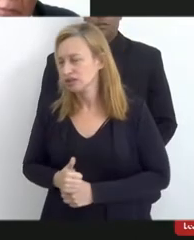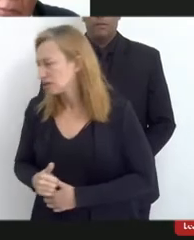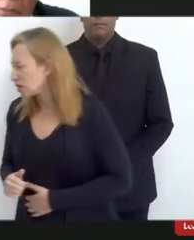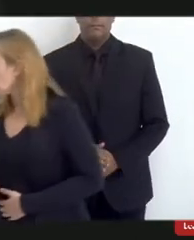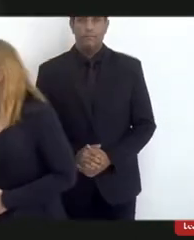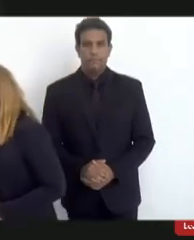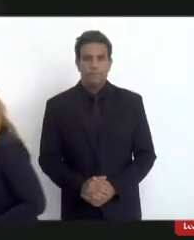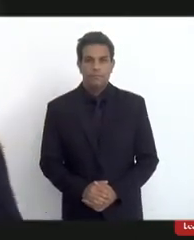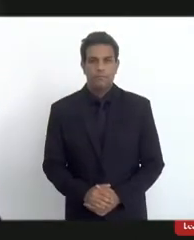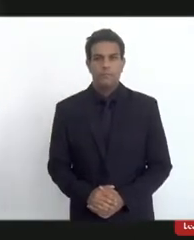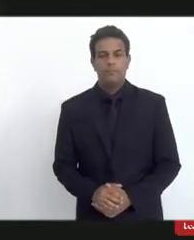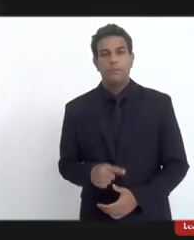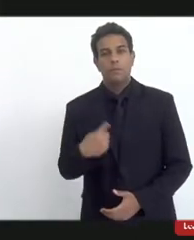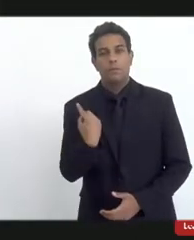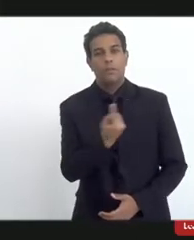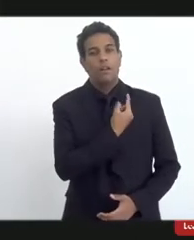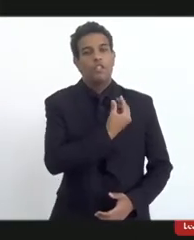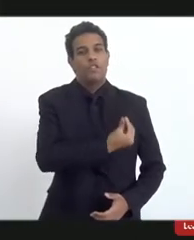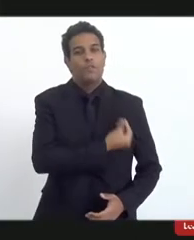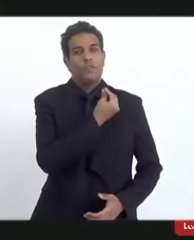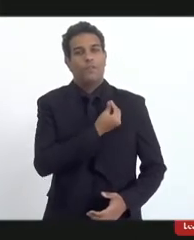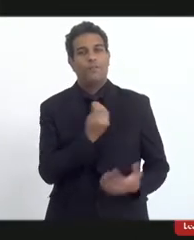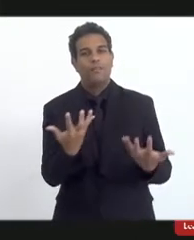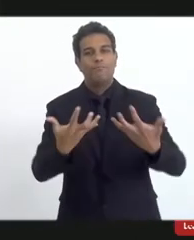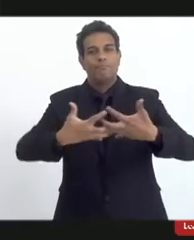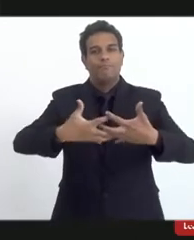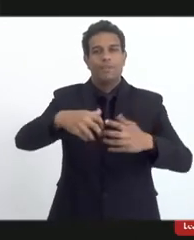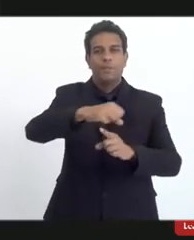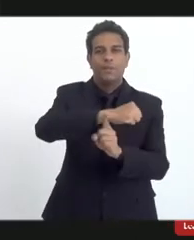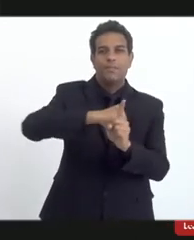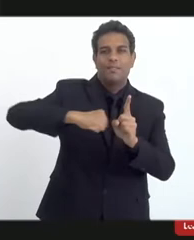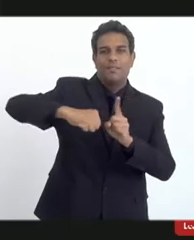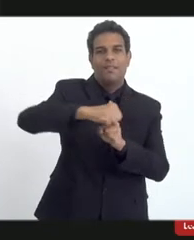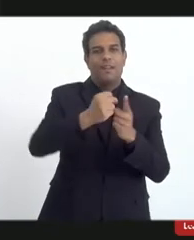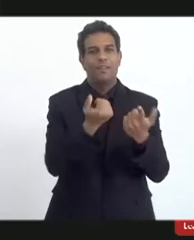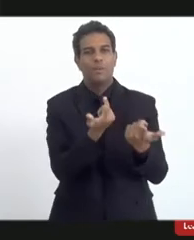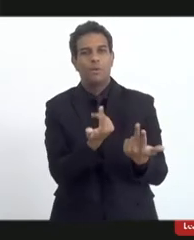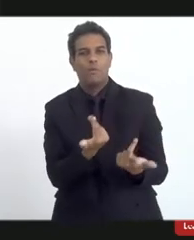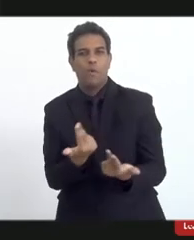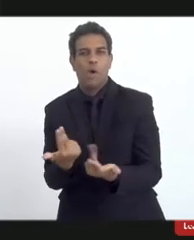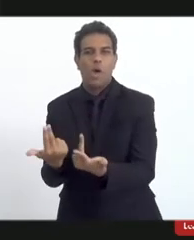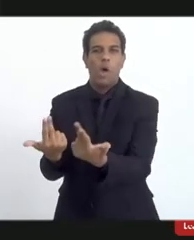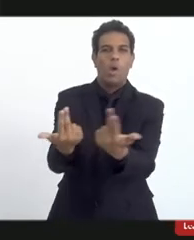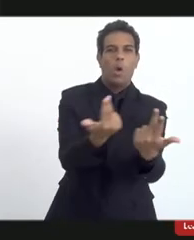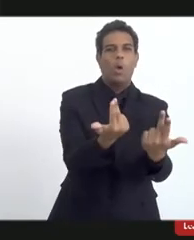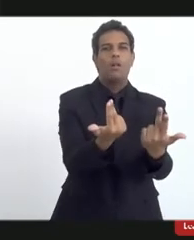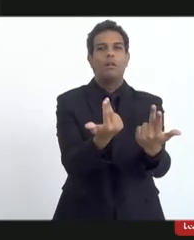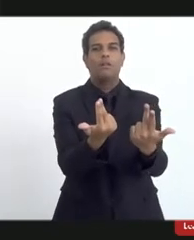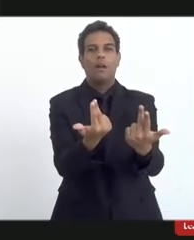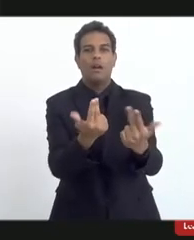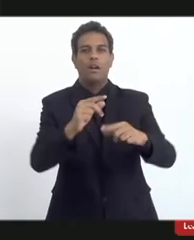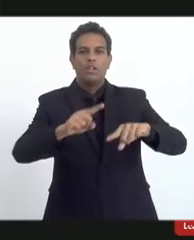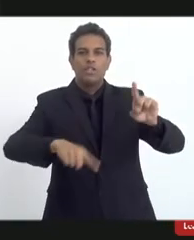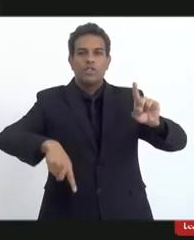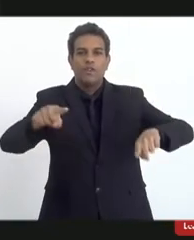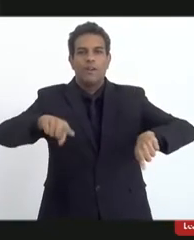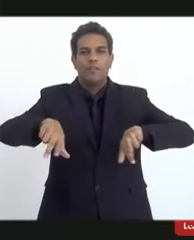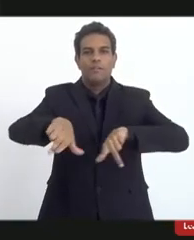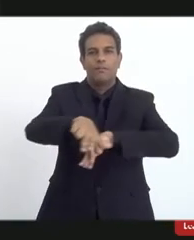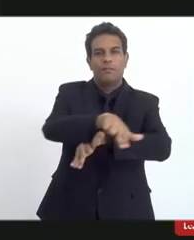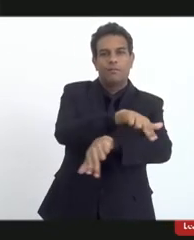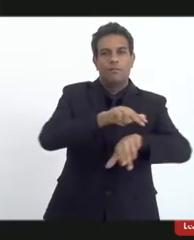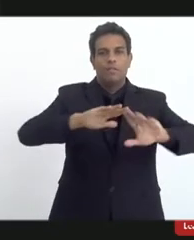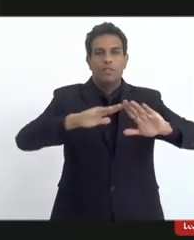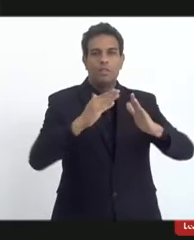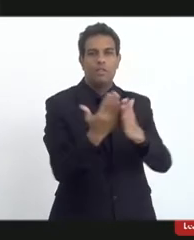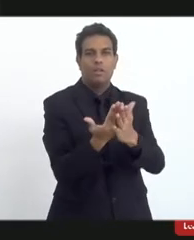conseguimos conviver harmonicamente com todos, mesmo com tantas diferenças, já que o ambiente escolar,